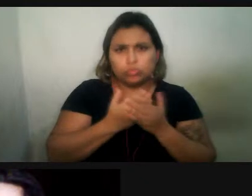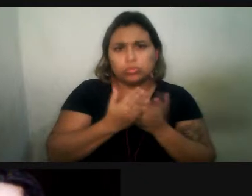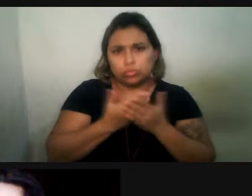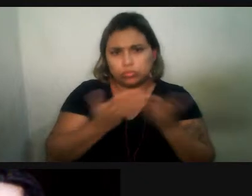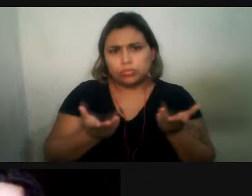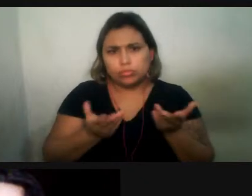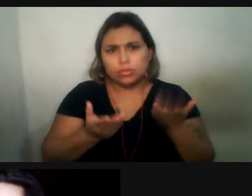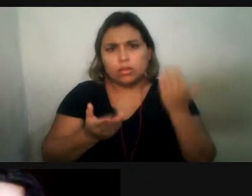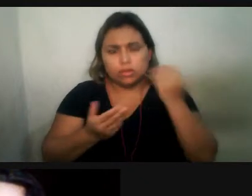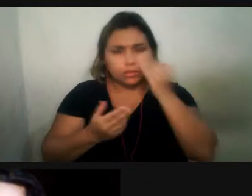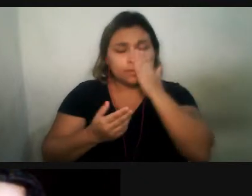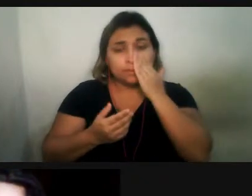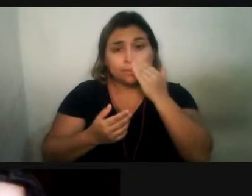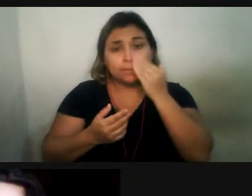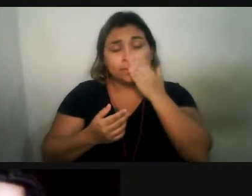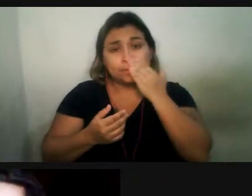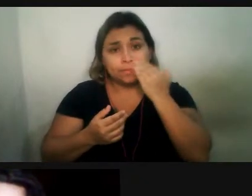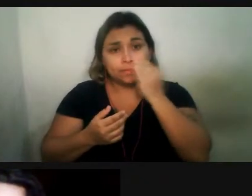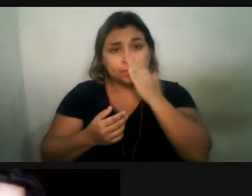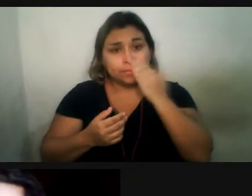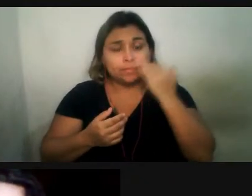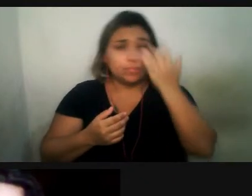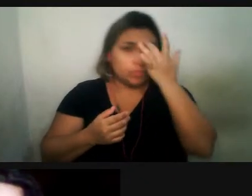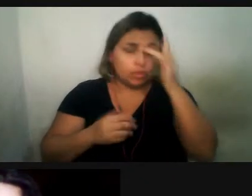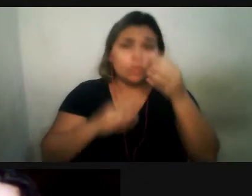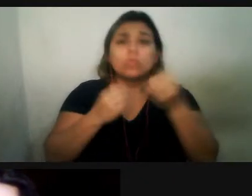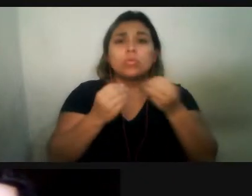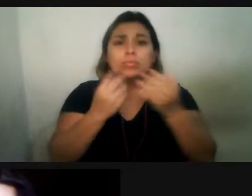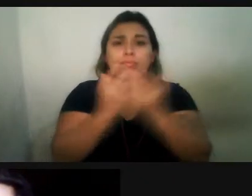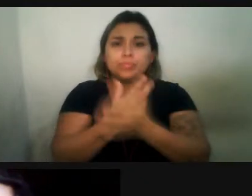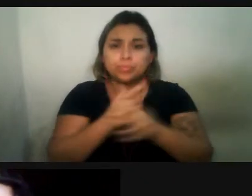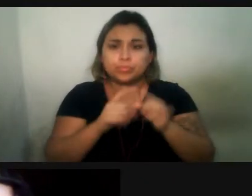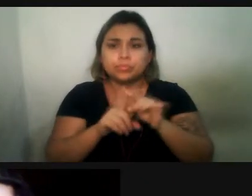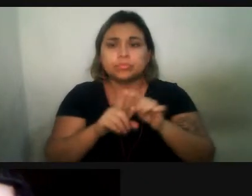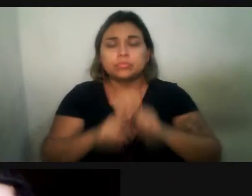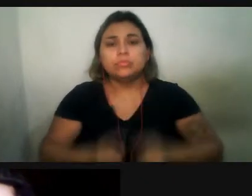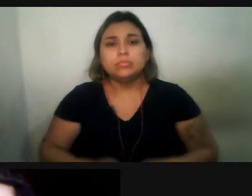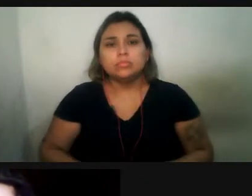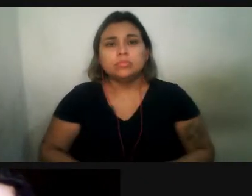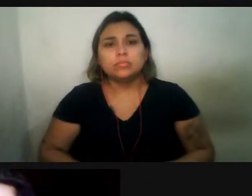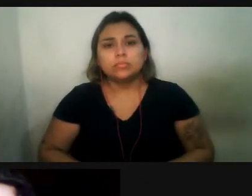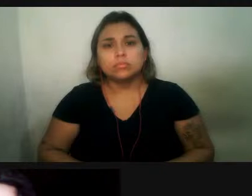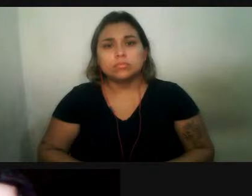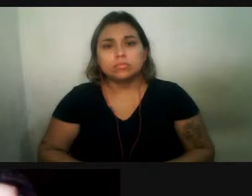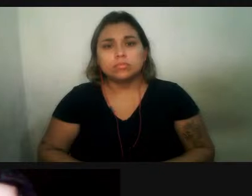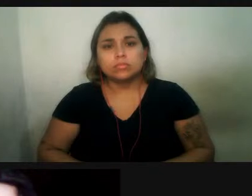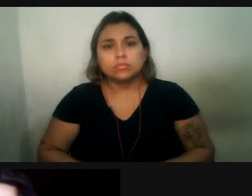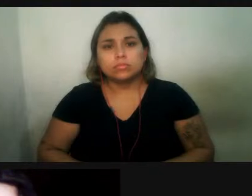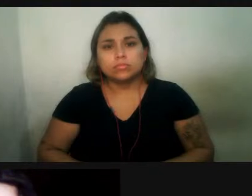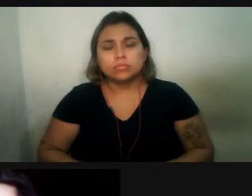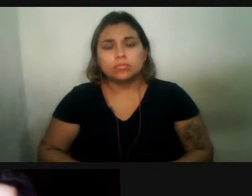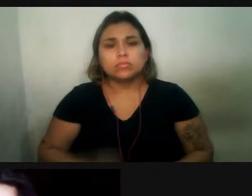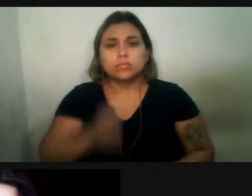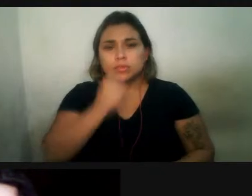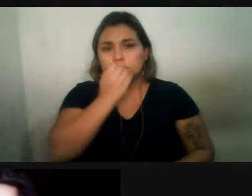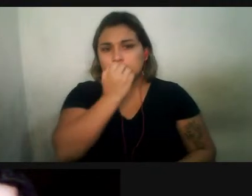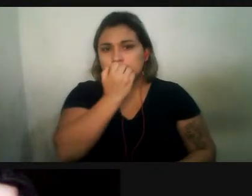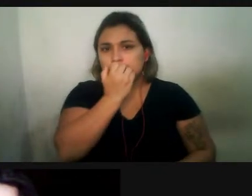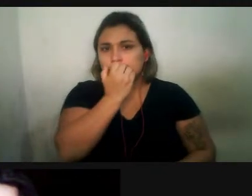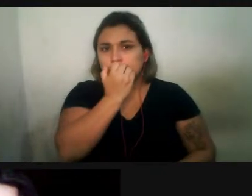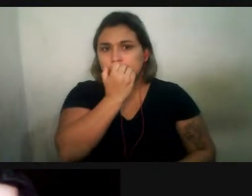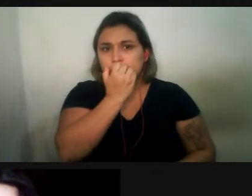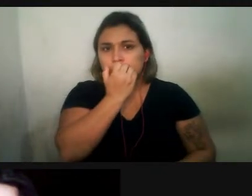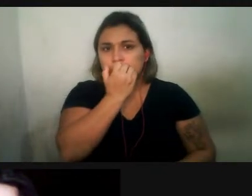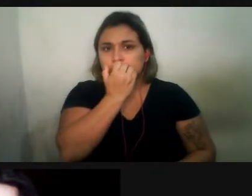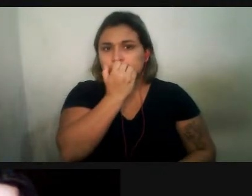idem para, até, a espécie de madeira ela tinha sido proposta bem mais antigamente, mas é